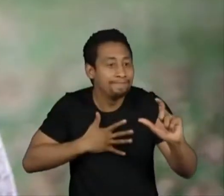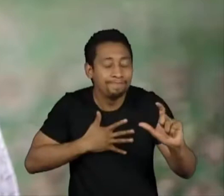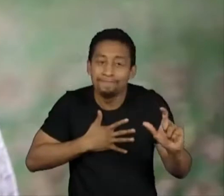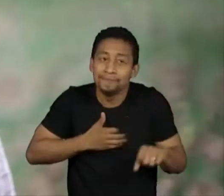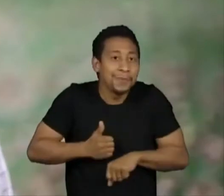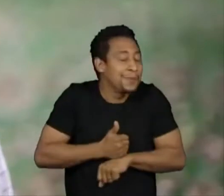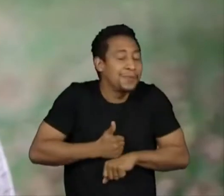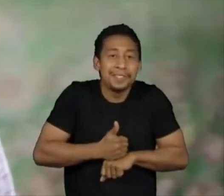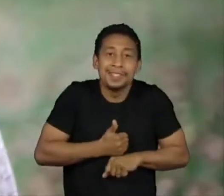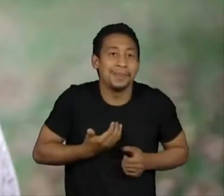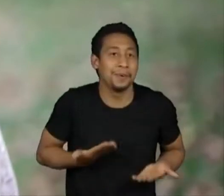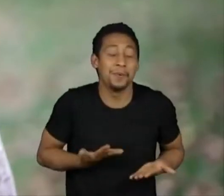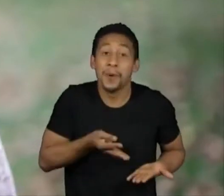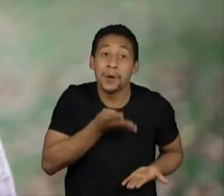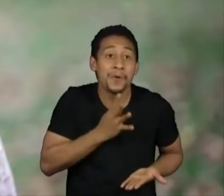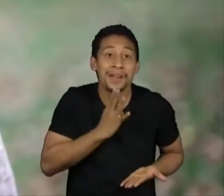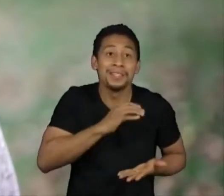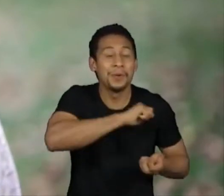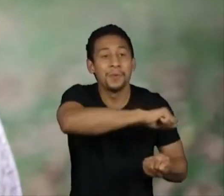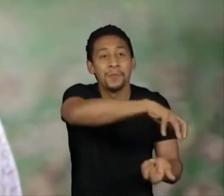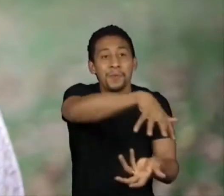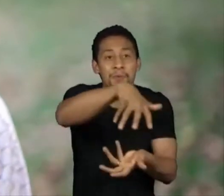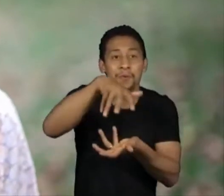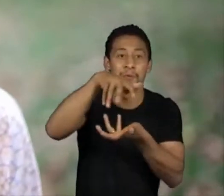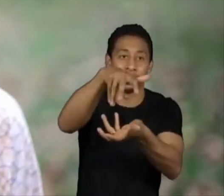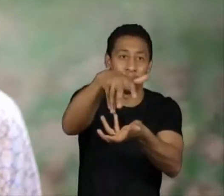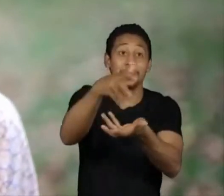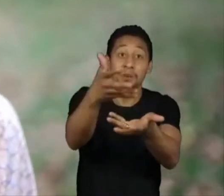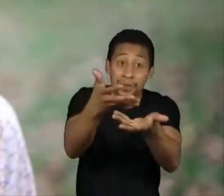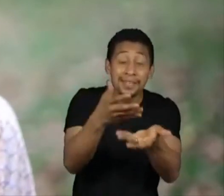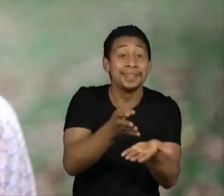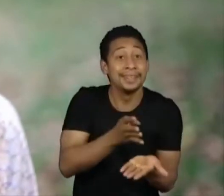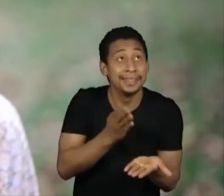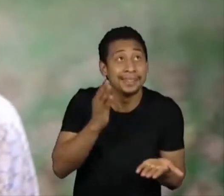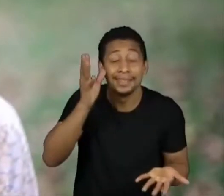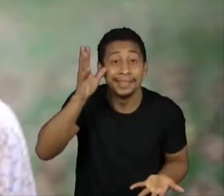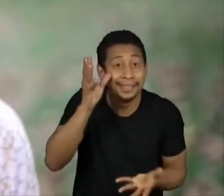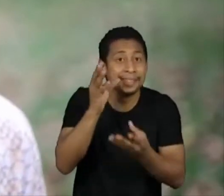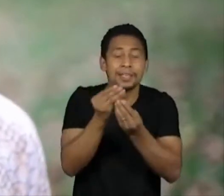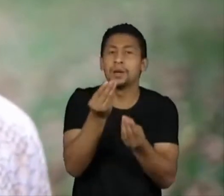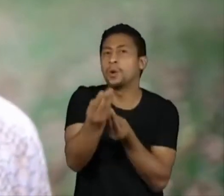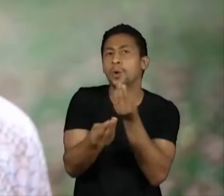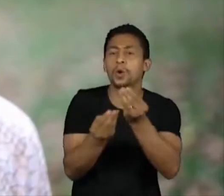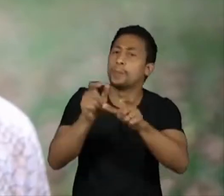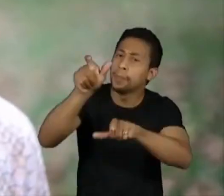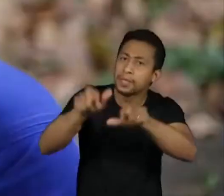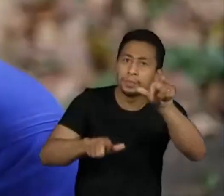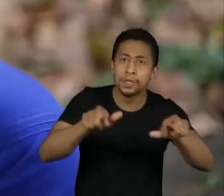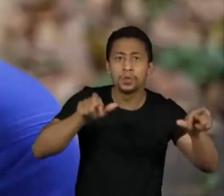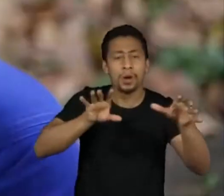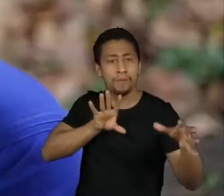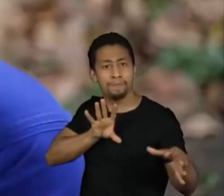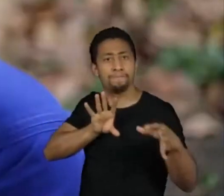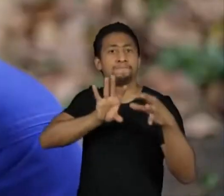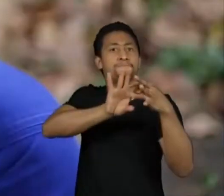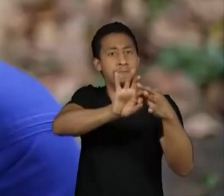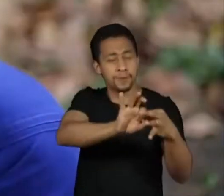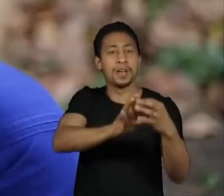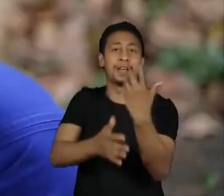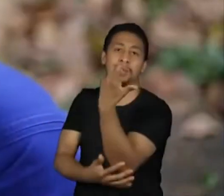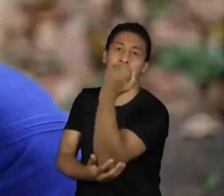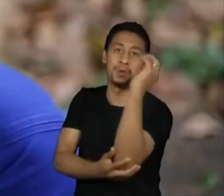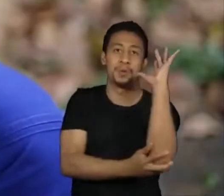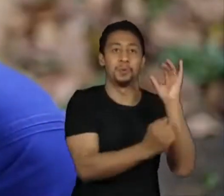quis entender a conexão das pessoas com a natureza. Na floresta, nas